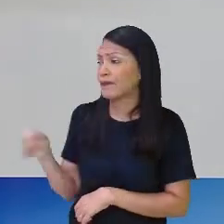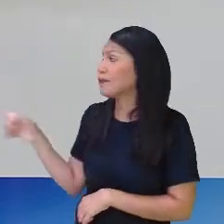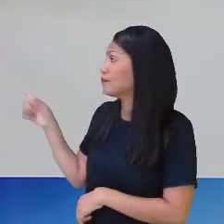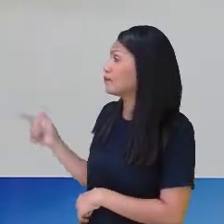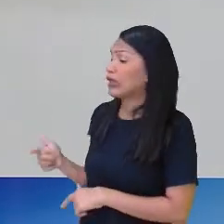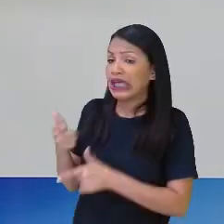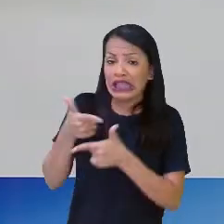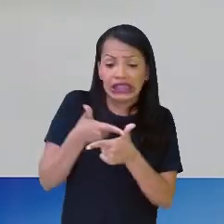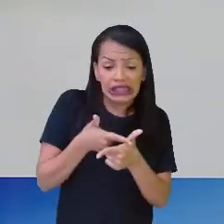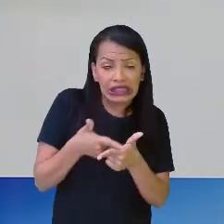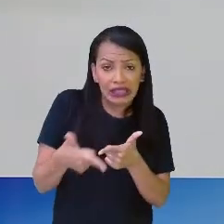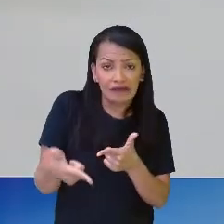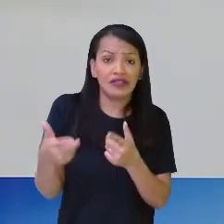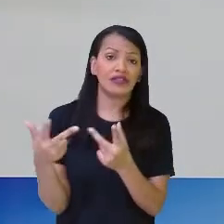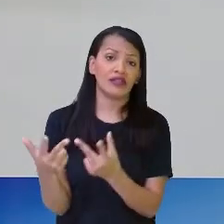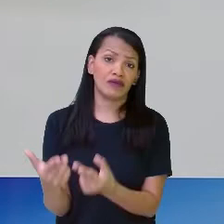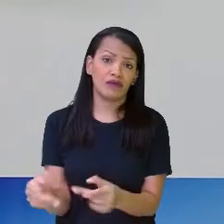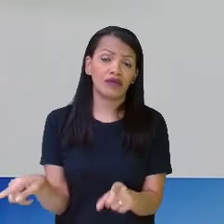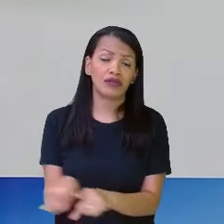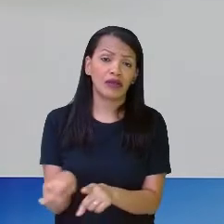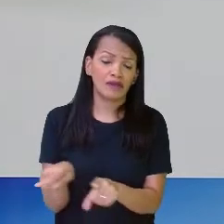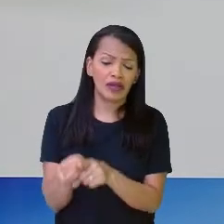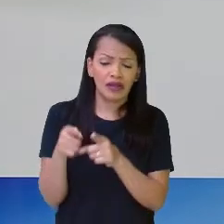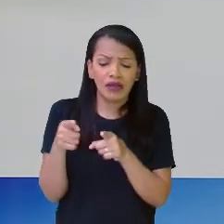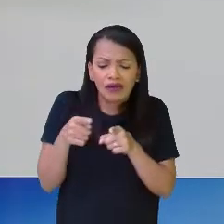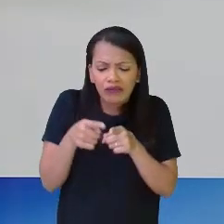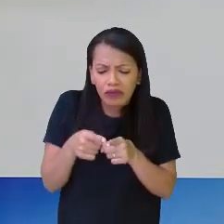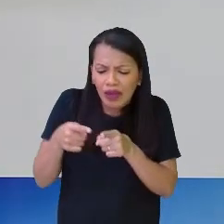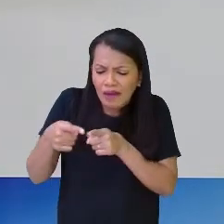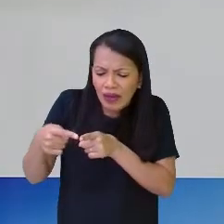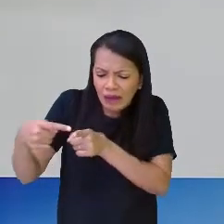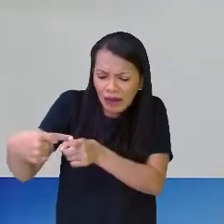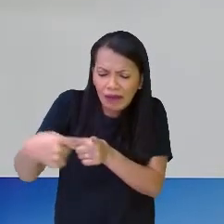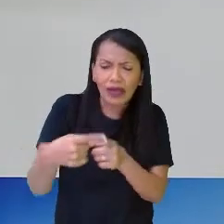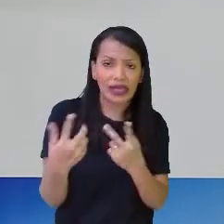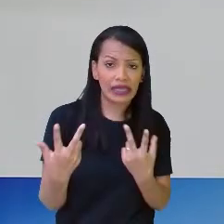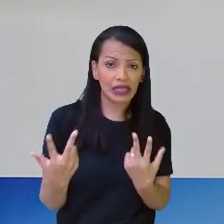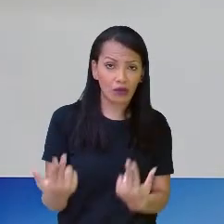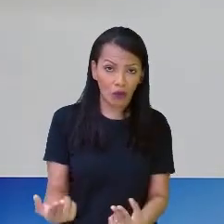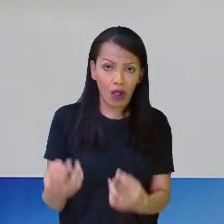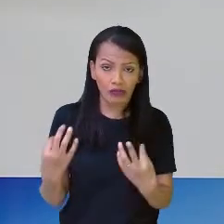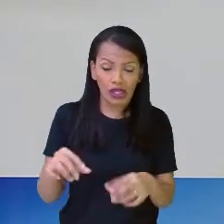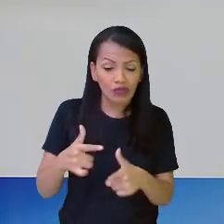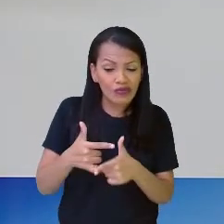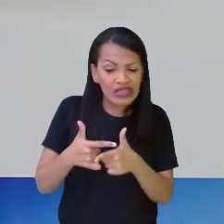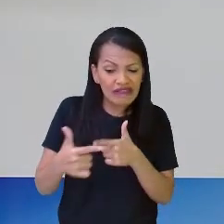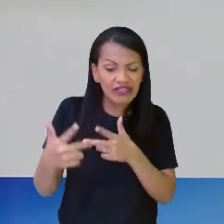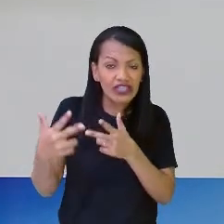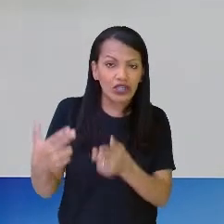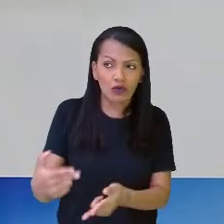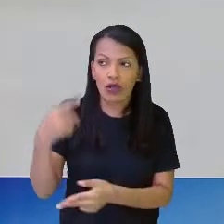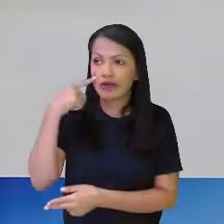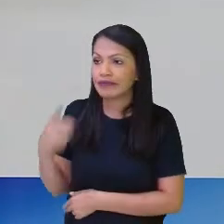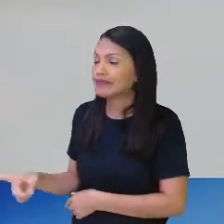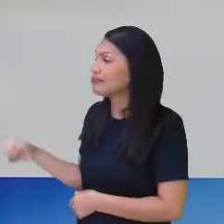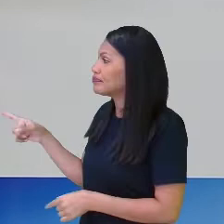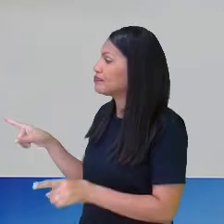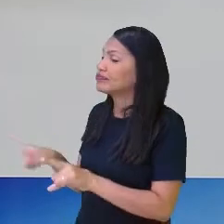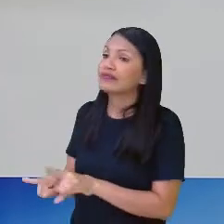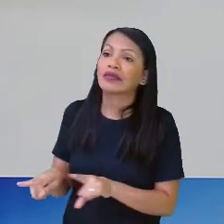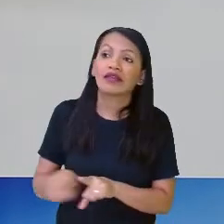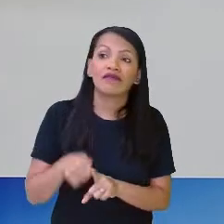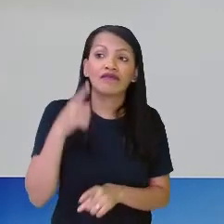precisam estar com o mesmo tamanho, ou seja, partidos de forma igual. Aqui vocês estão vendo uma figura